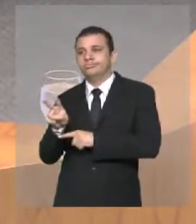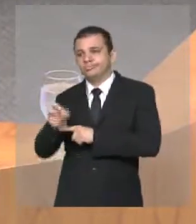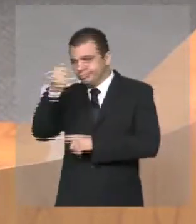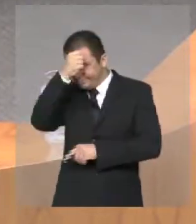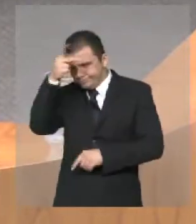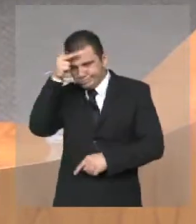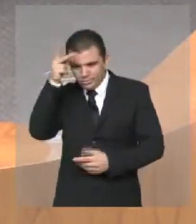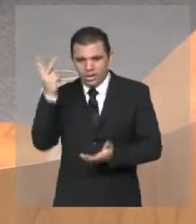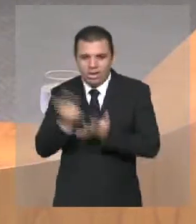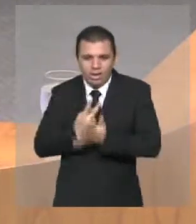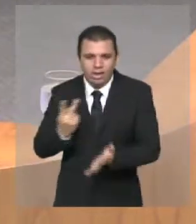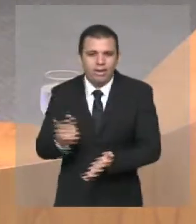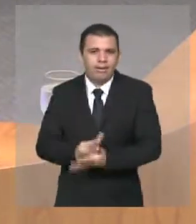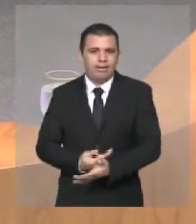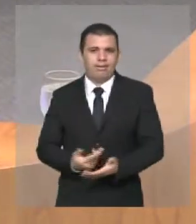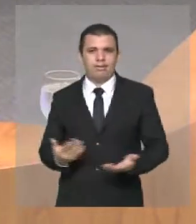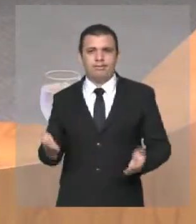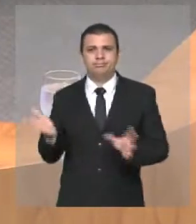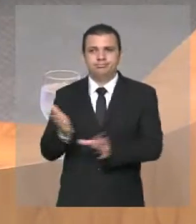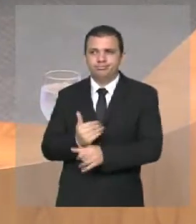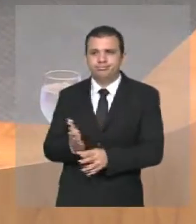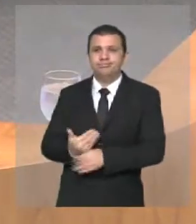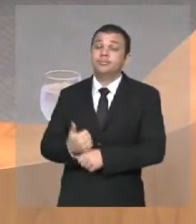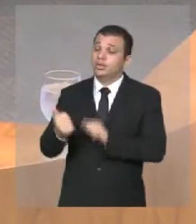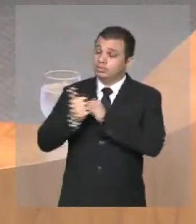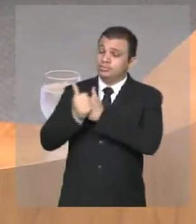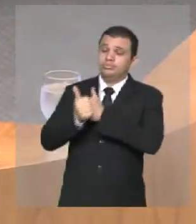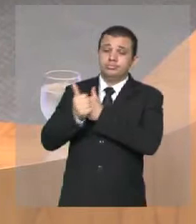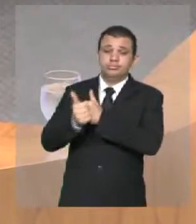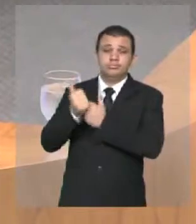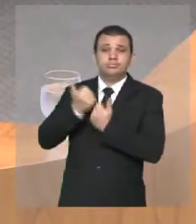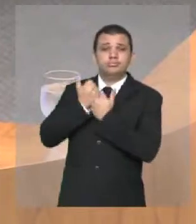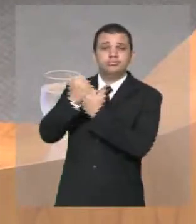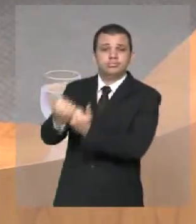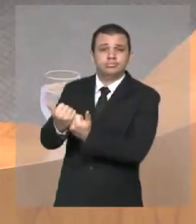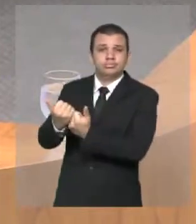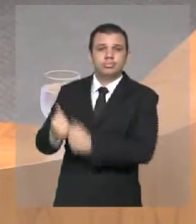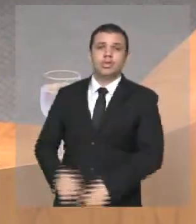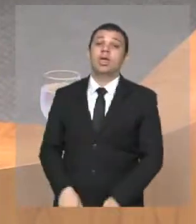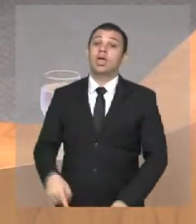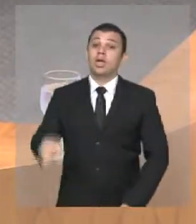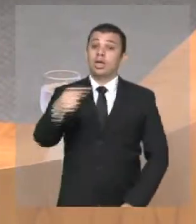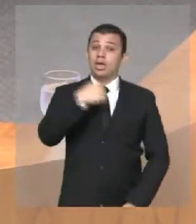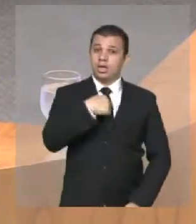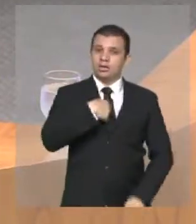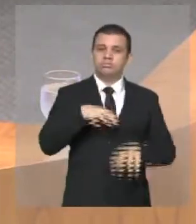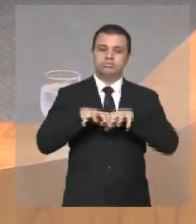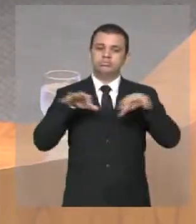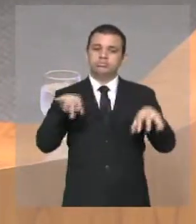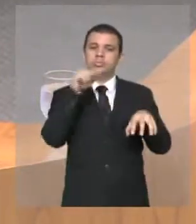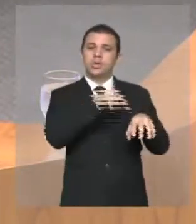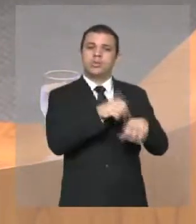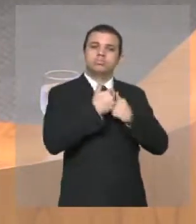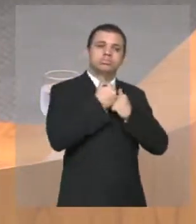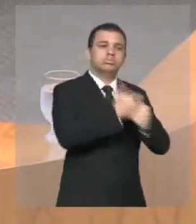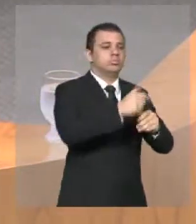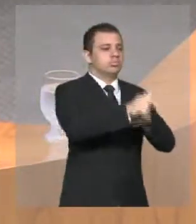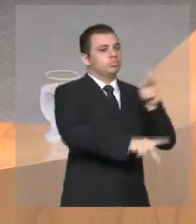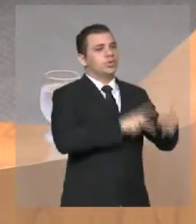tramóia, está do lado da gestão. Eu estou do lado do povo, estou solicitando informações.